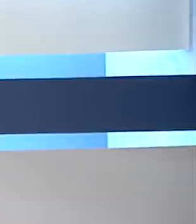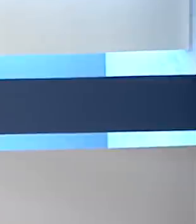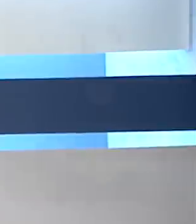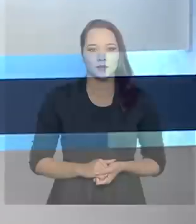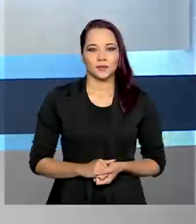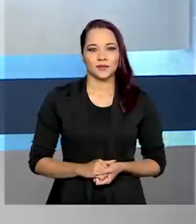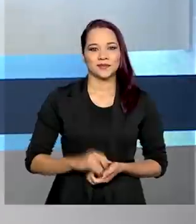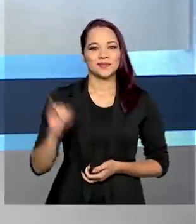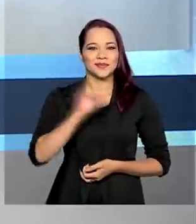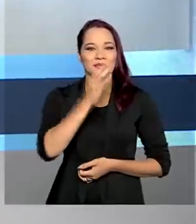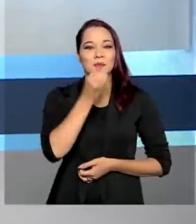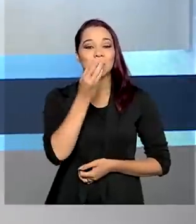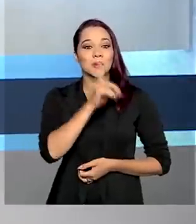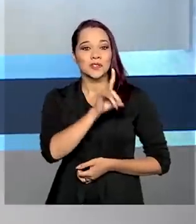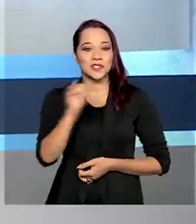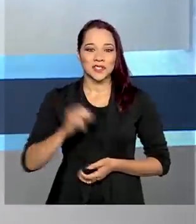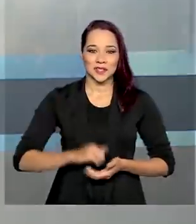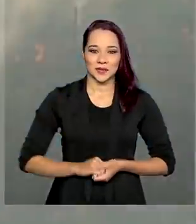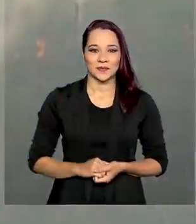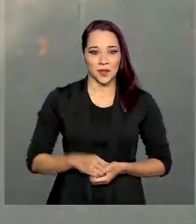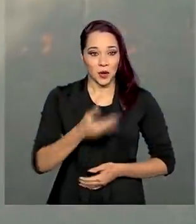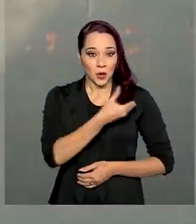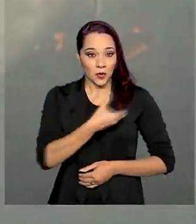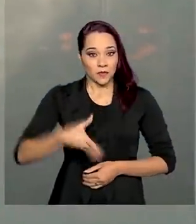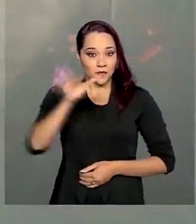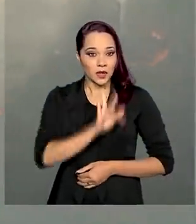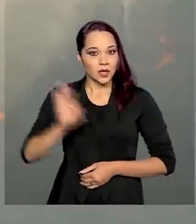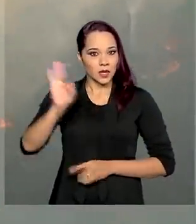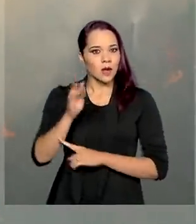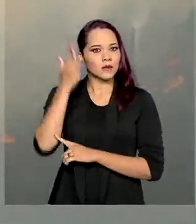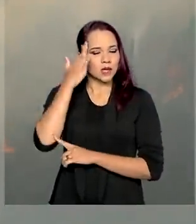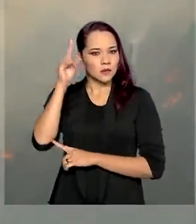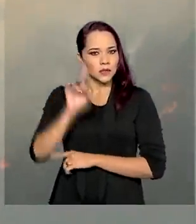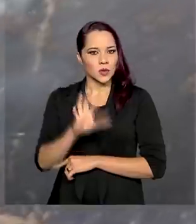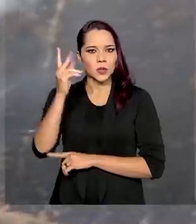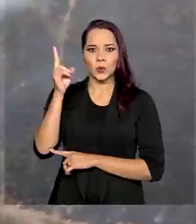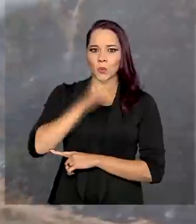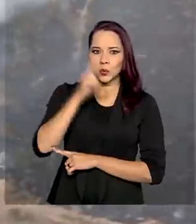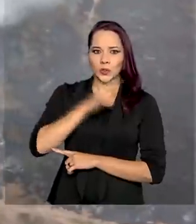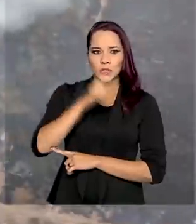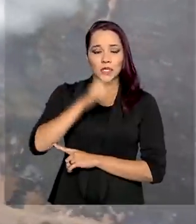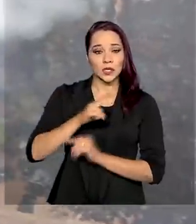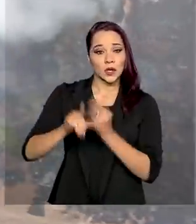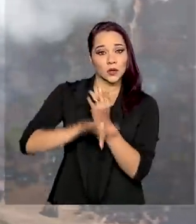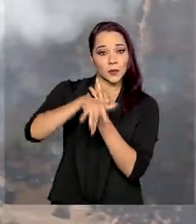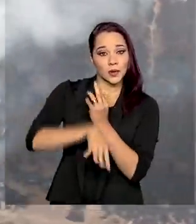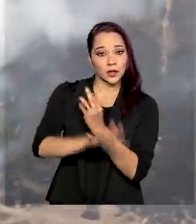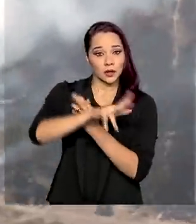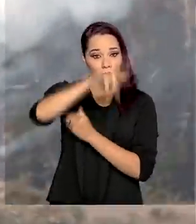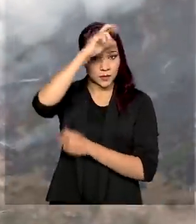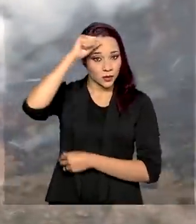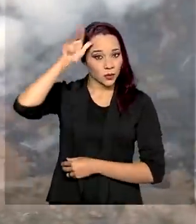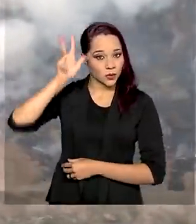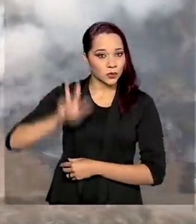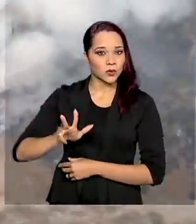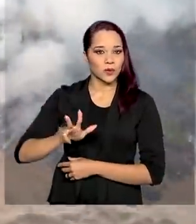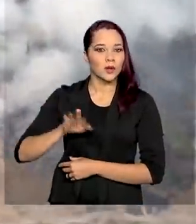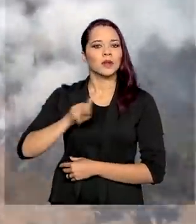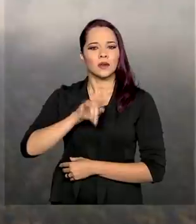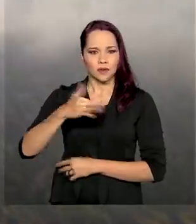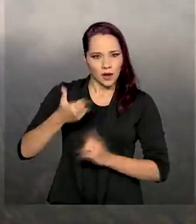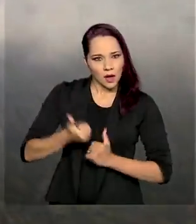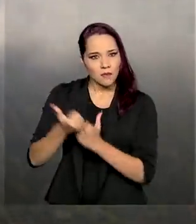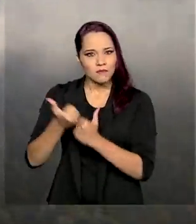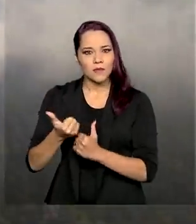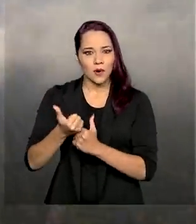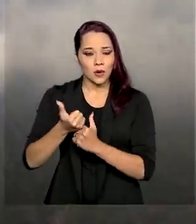Olá, bom dia! Governo federal reconhece situação de emergência no Pantanal Sul-Mato-Grossense e vai